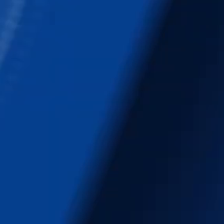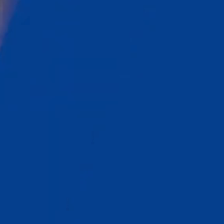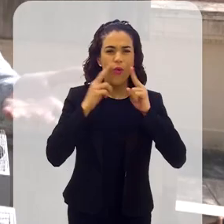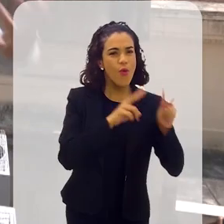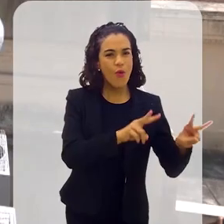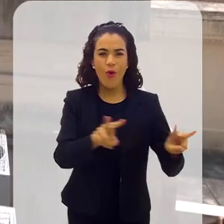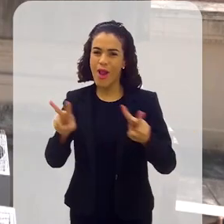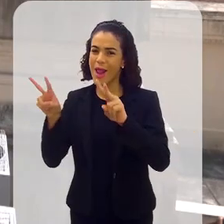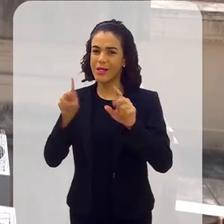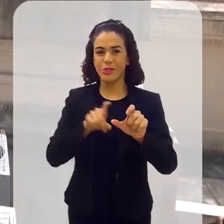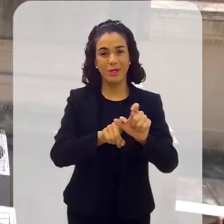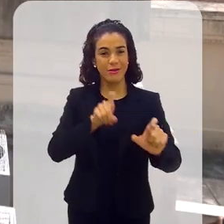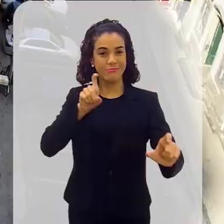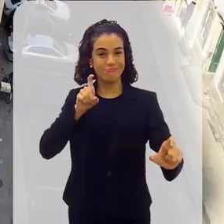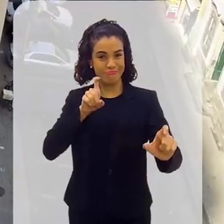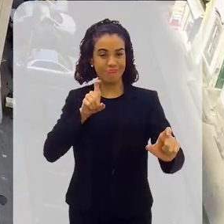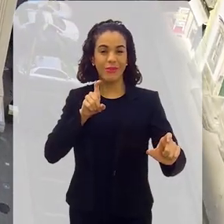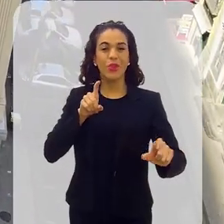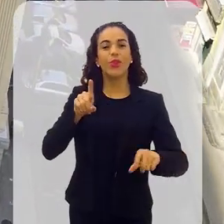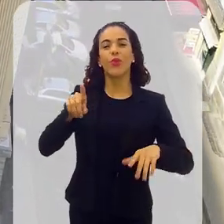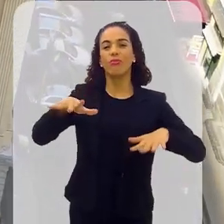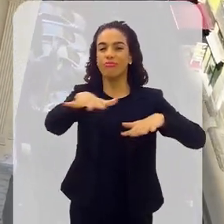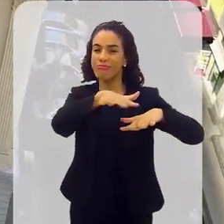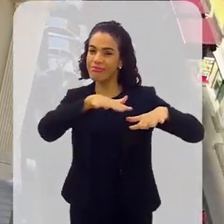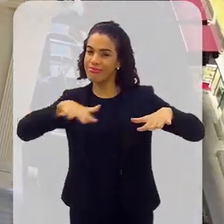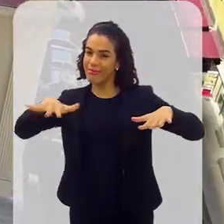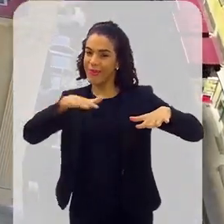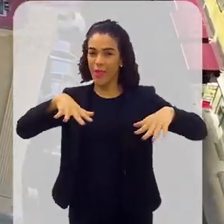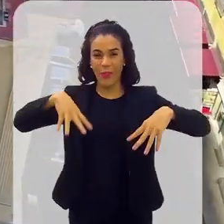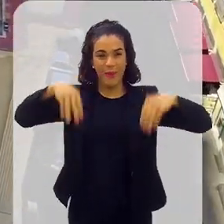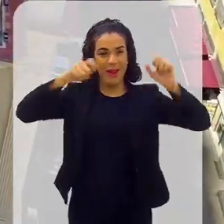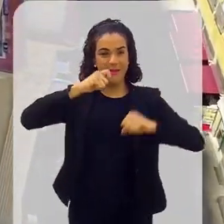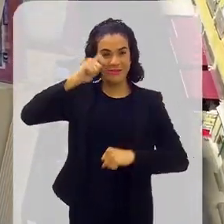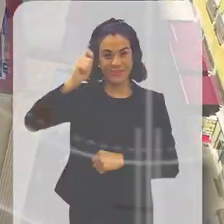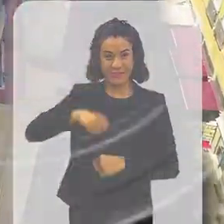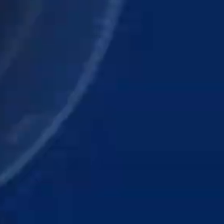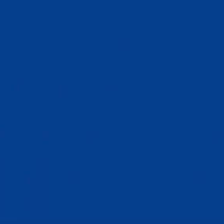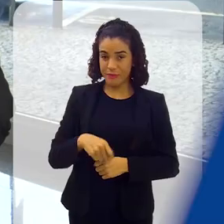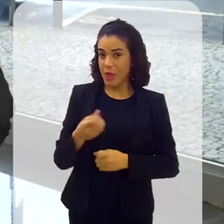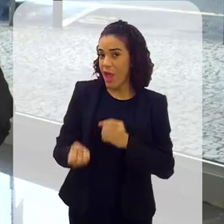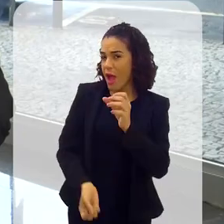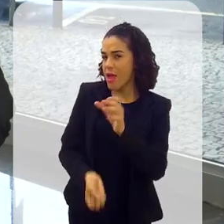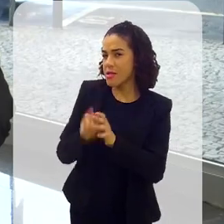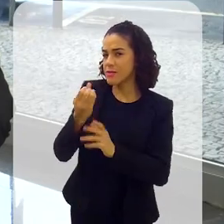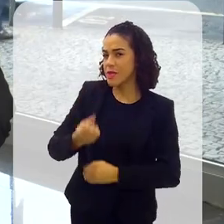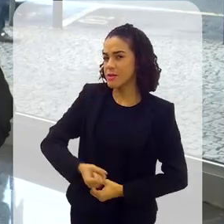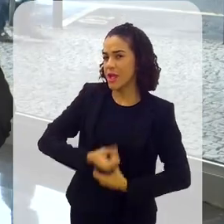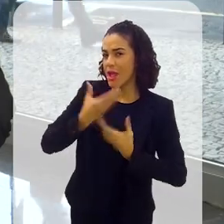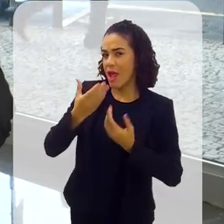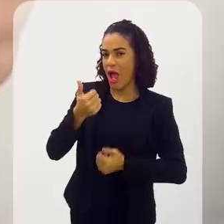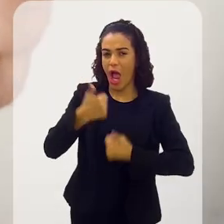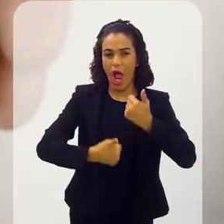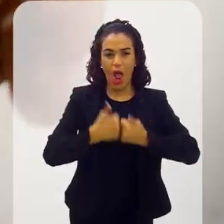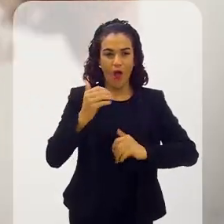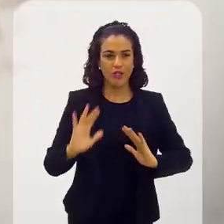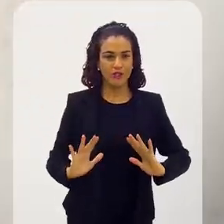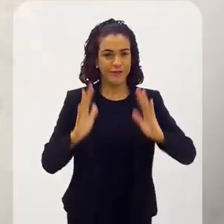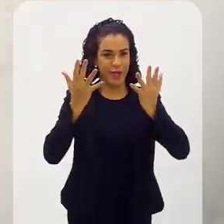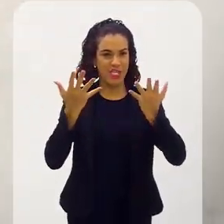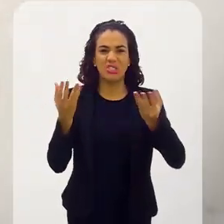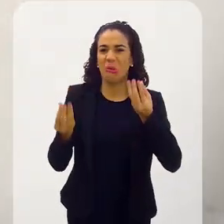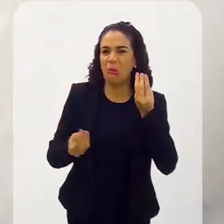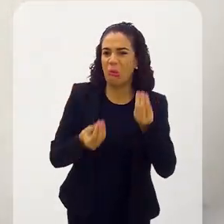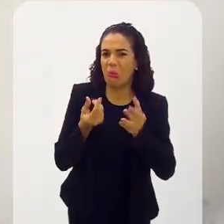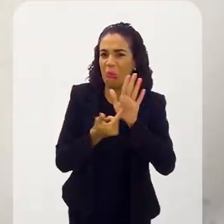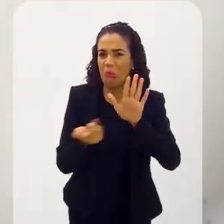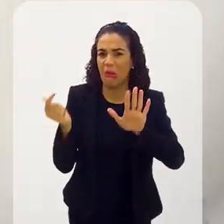Um olhar sobre a nossa independência, direto do terraço do Palácio Tiradentes. A origem da expressão arroz